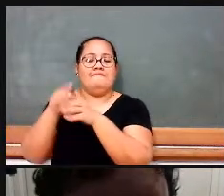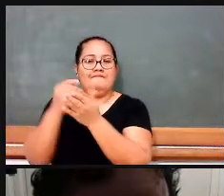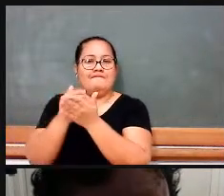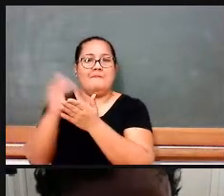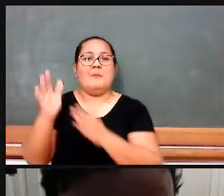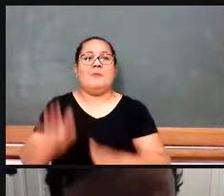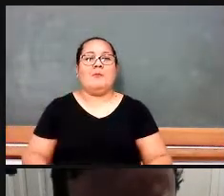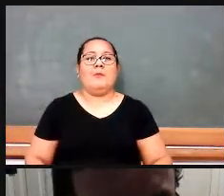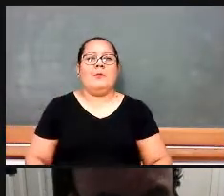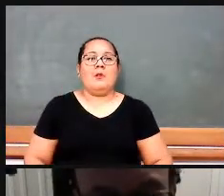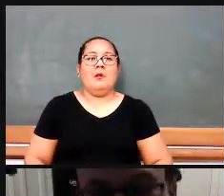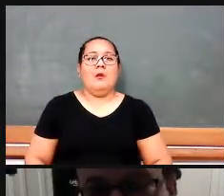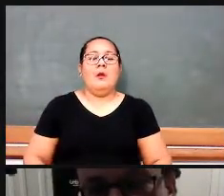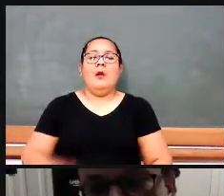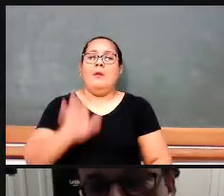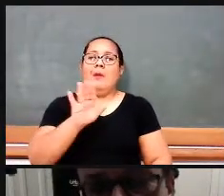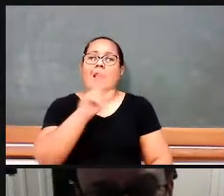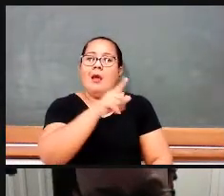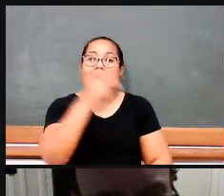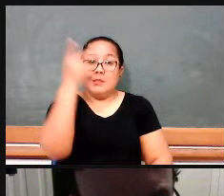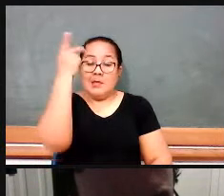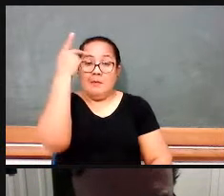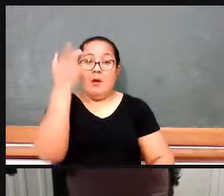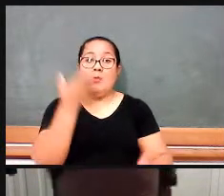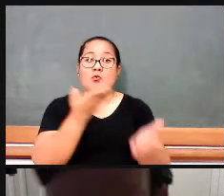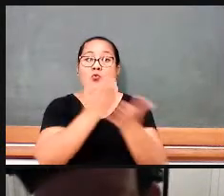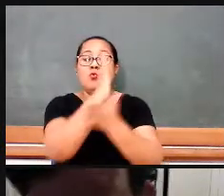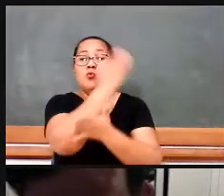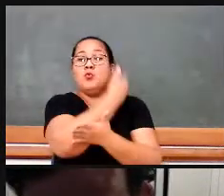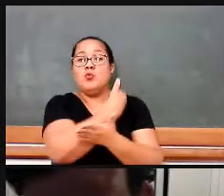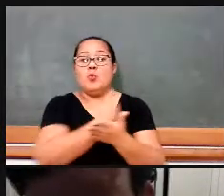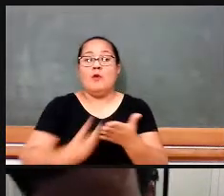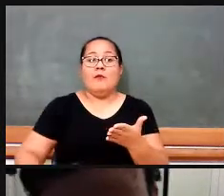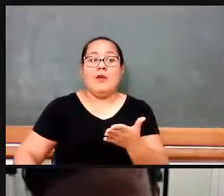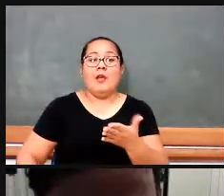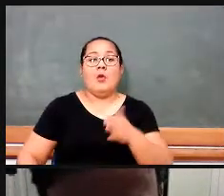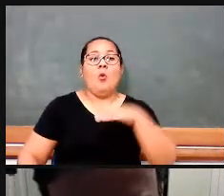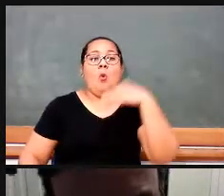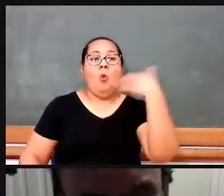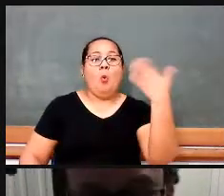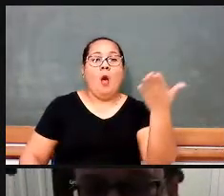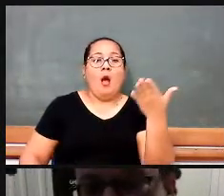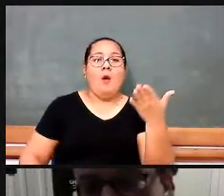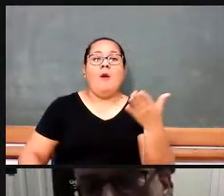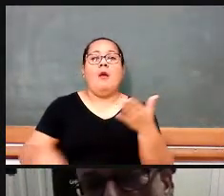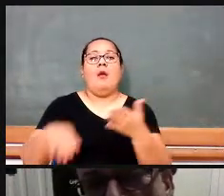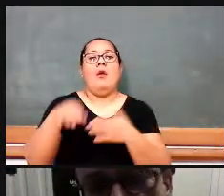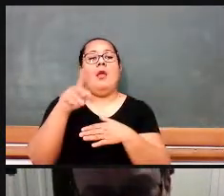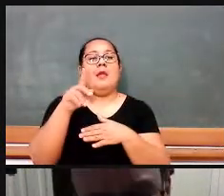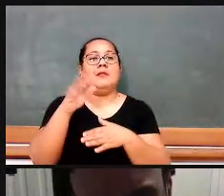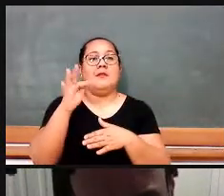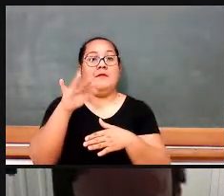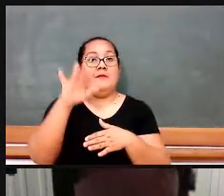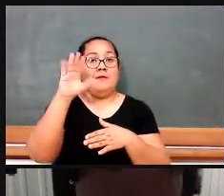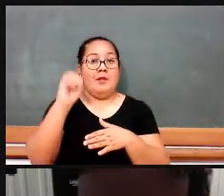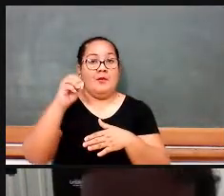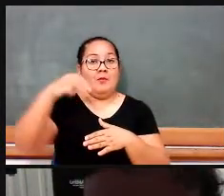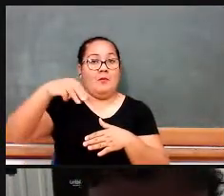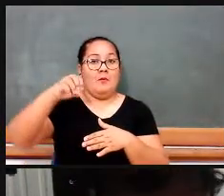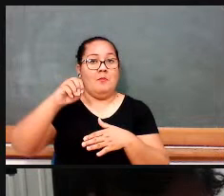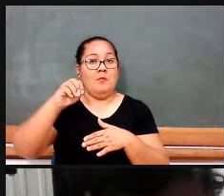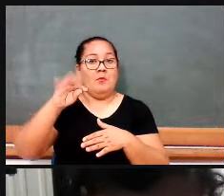em São Paulo, é eleito o governador Franco Motoro, que tem o seu governo de 1983 a